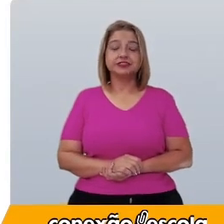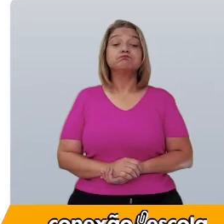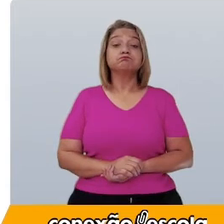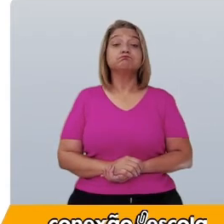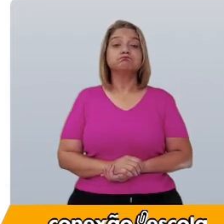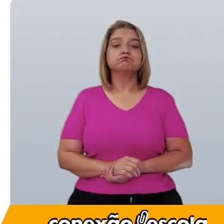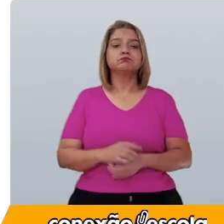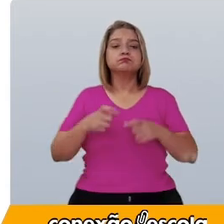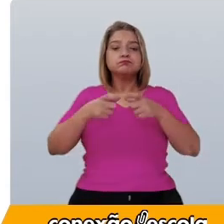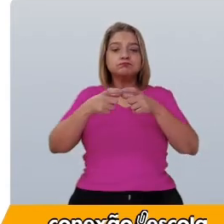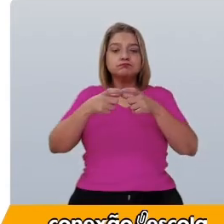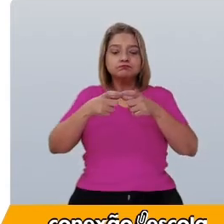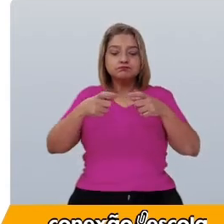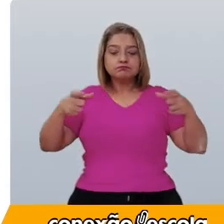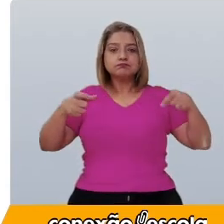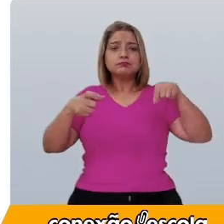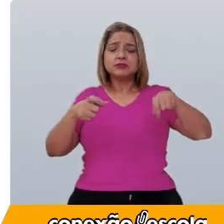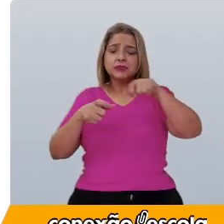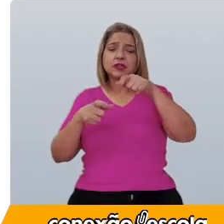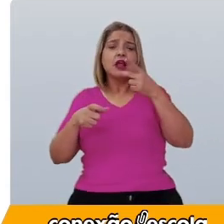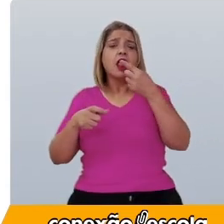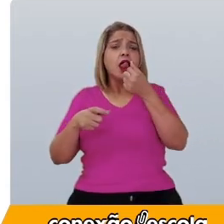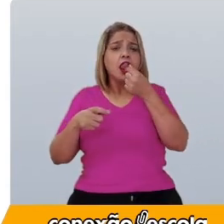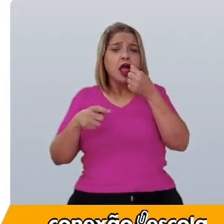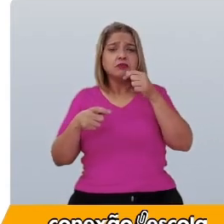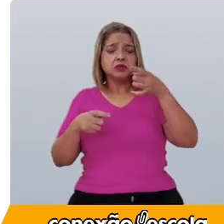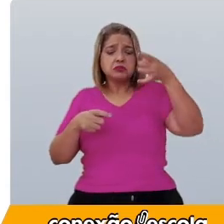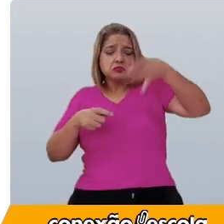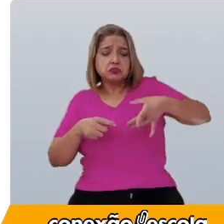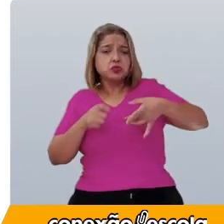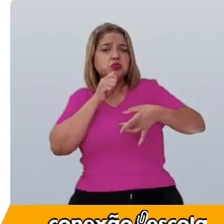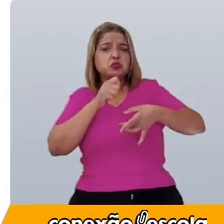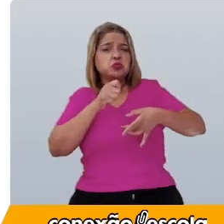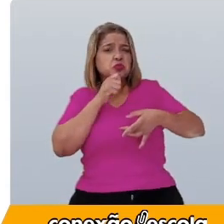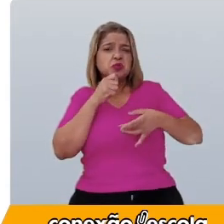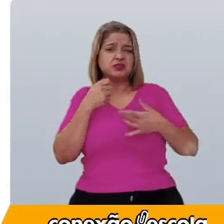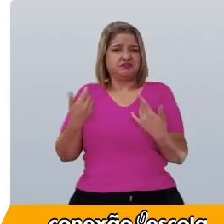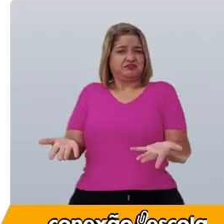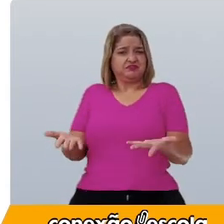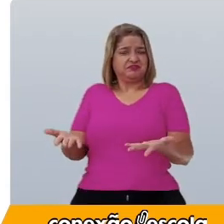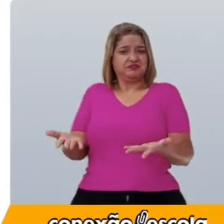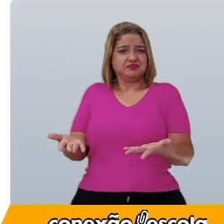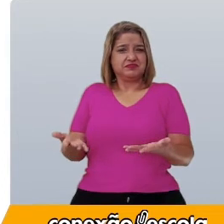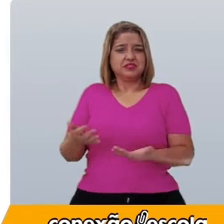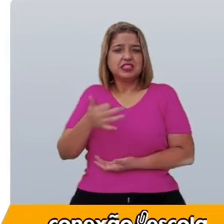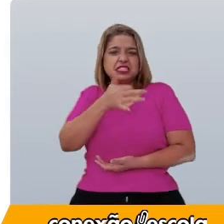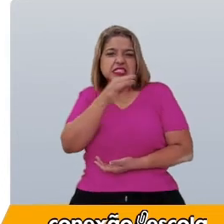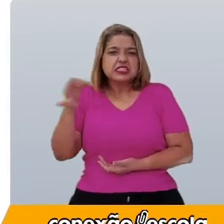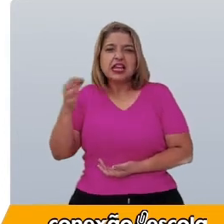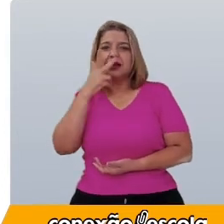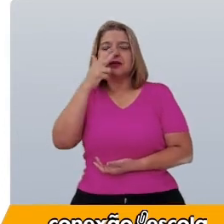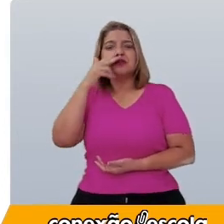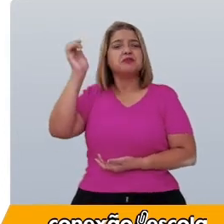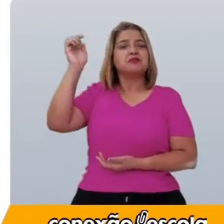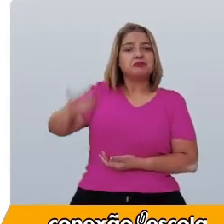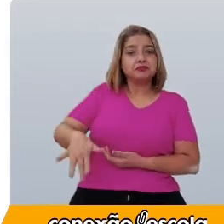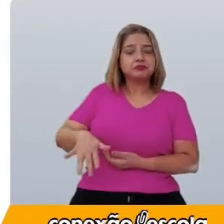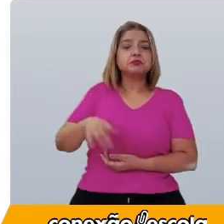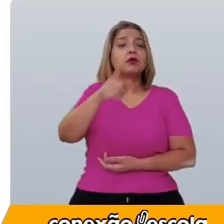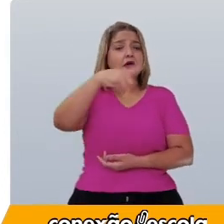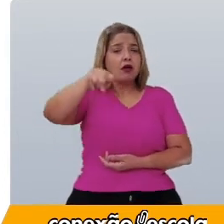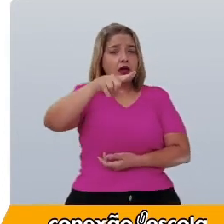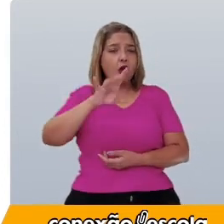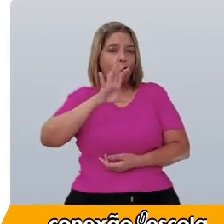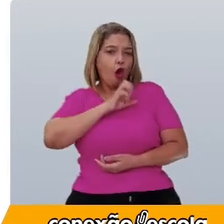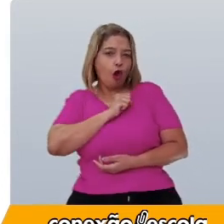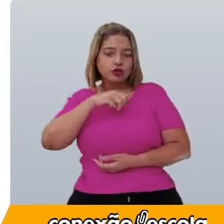Estojo para sem lápis, uma furada. Você gosta de andar na moda